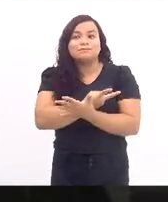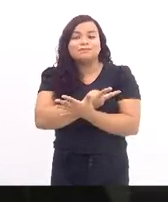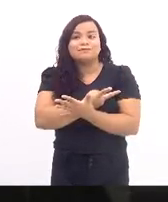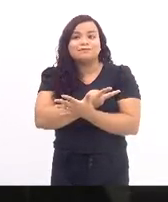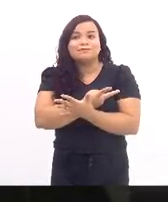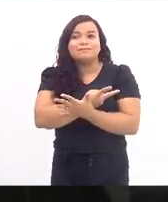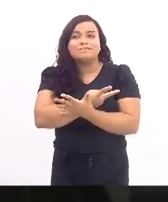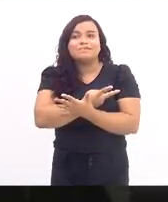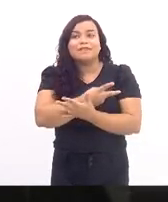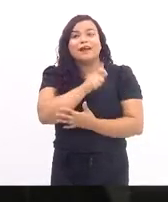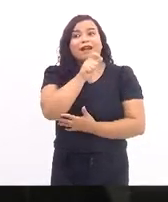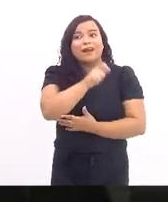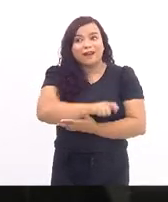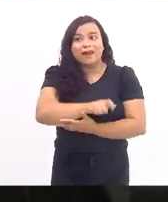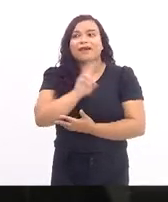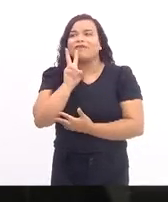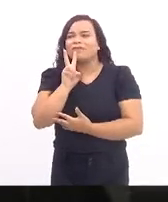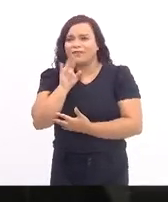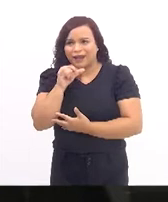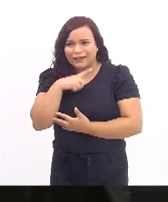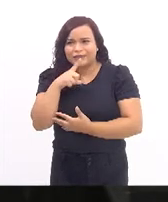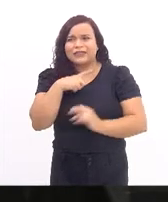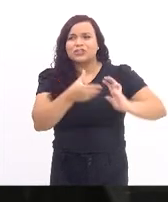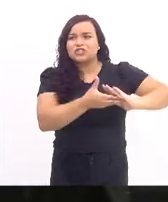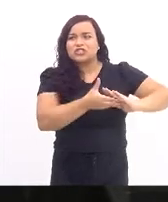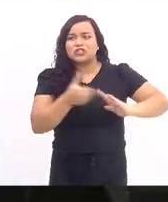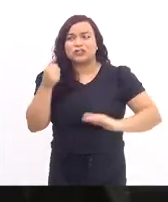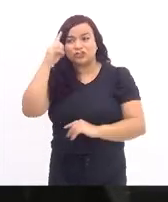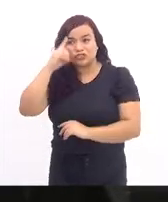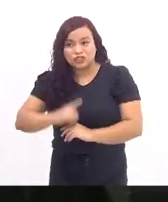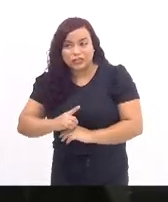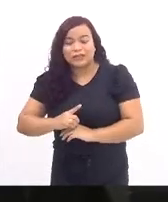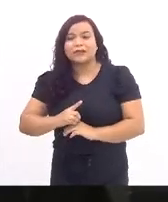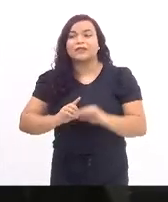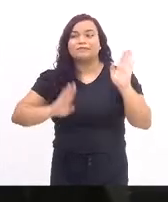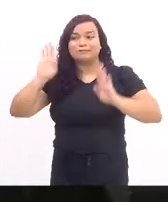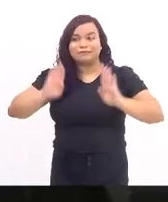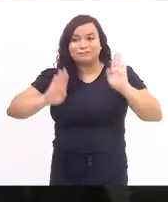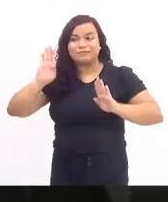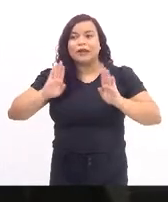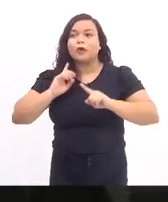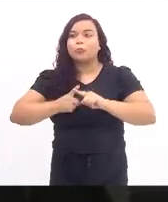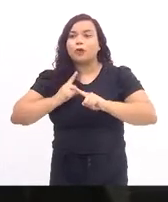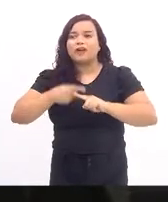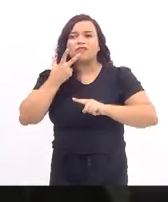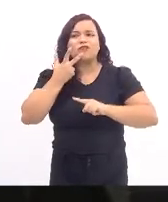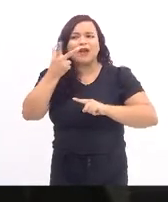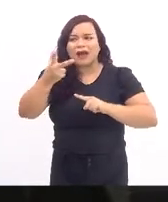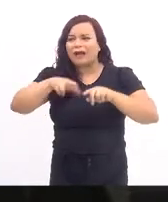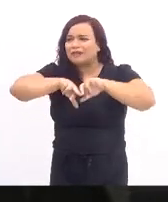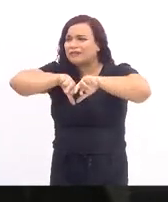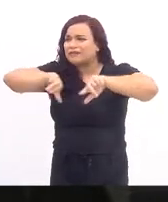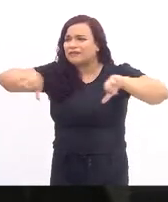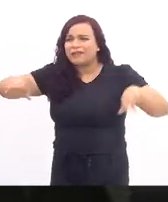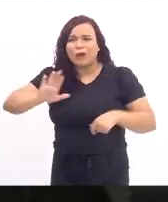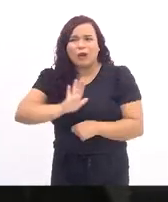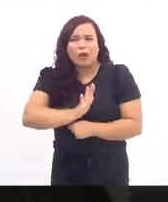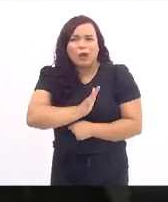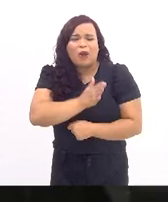deve ter seu mandato cassado, função das barbaridades que ele falou